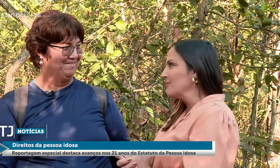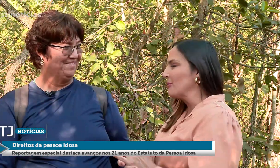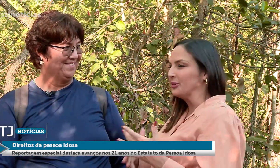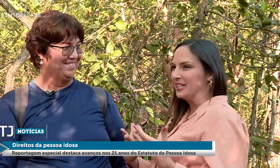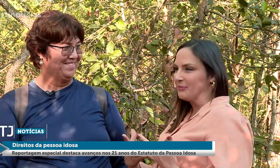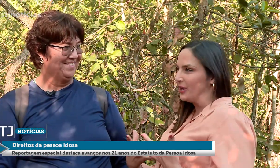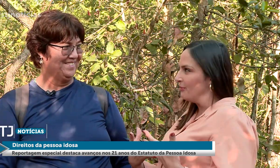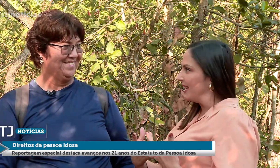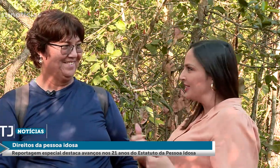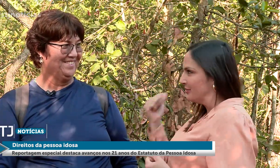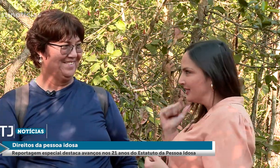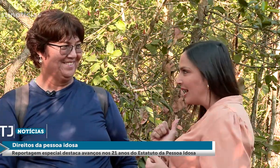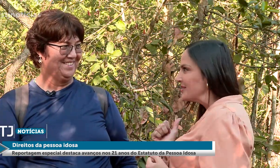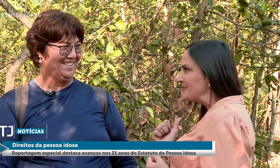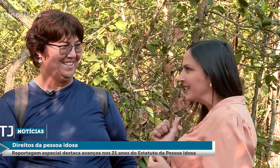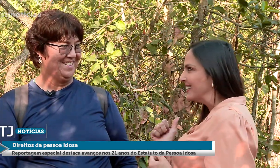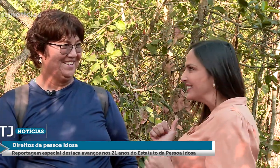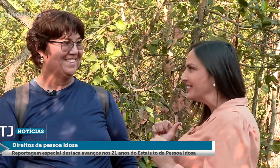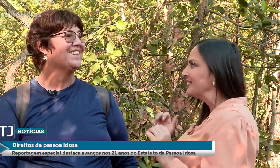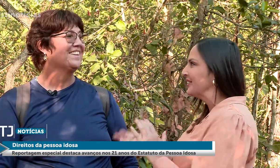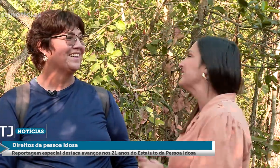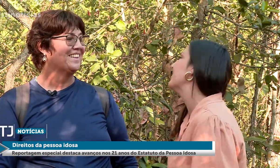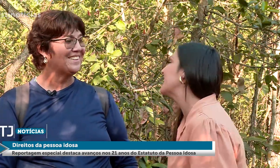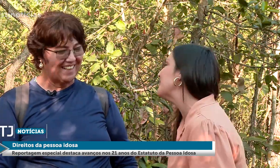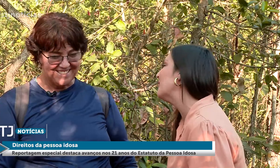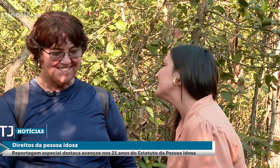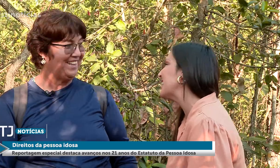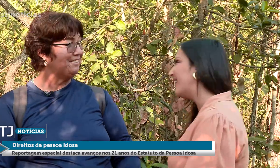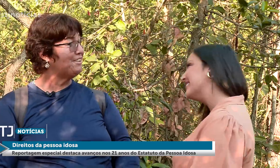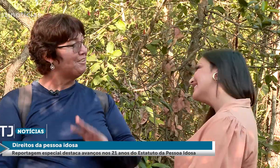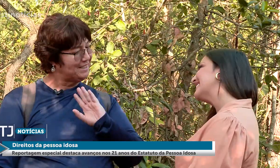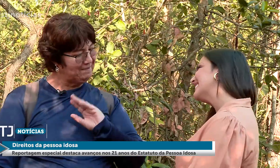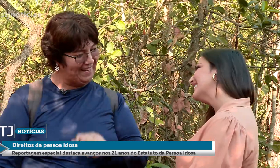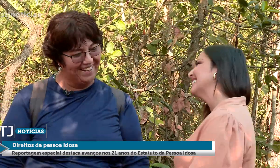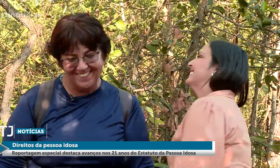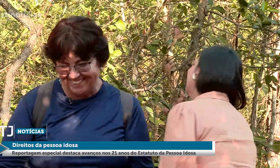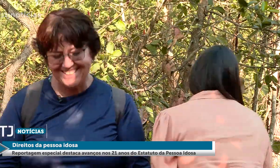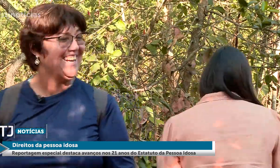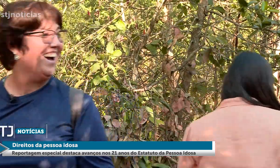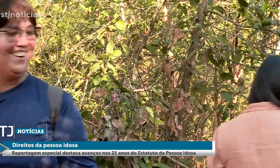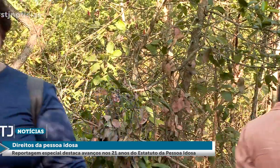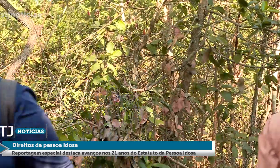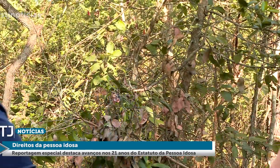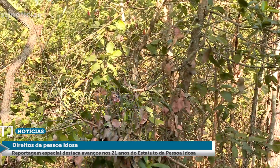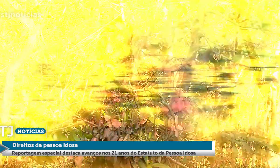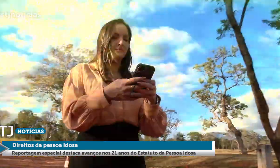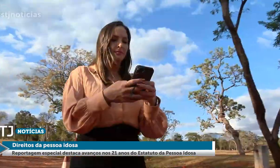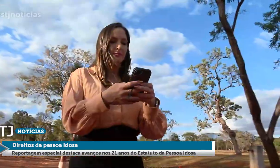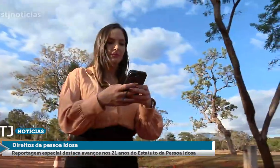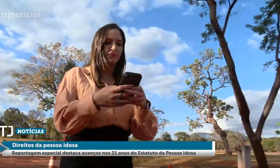Eu já vou porque meu motorista por aplicativo está me esperando, viu? Então tá bom, certo, eu vou caminhar. Tchau.